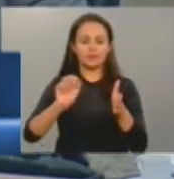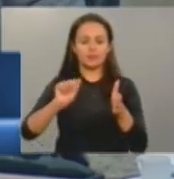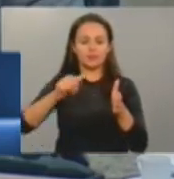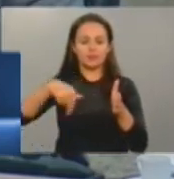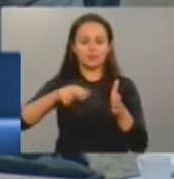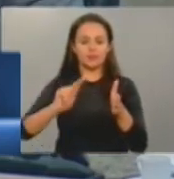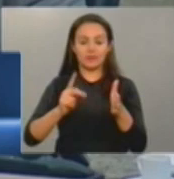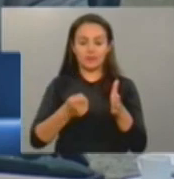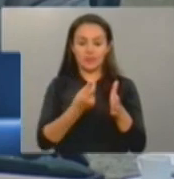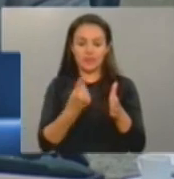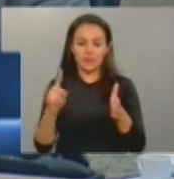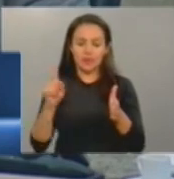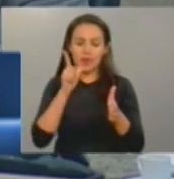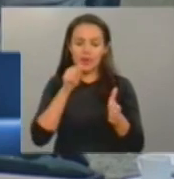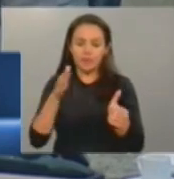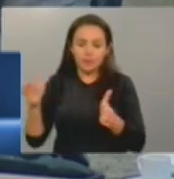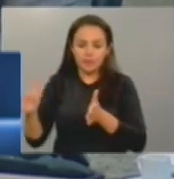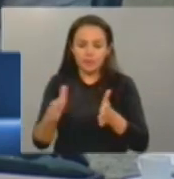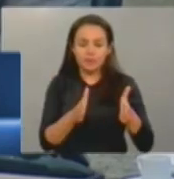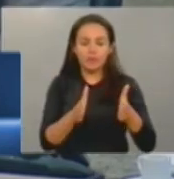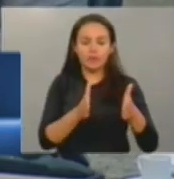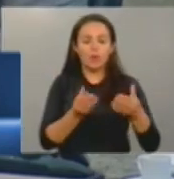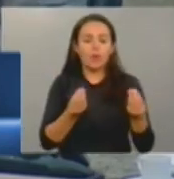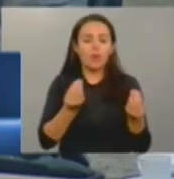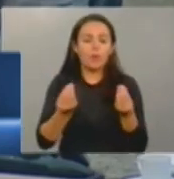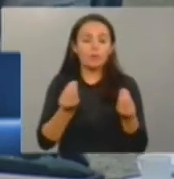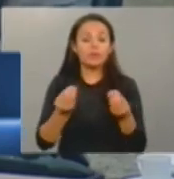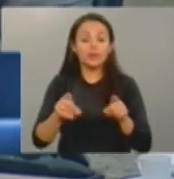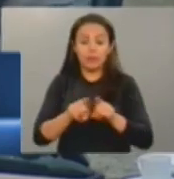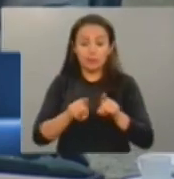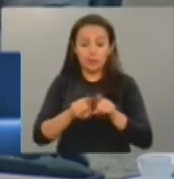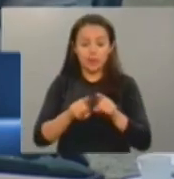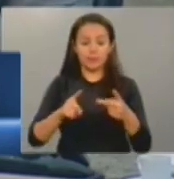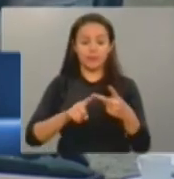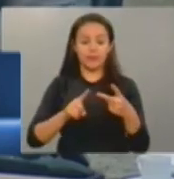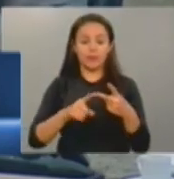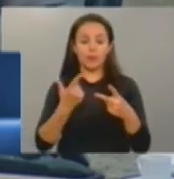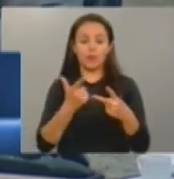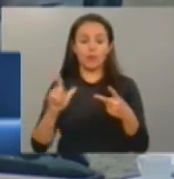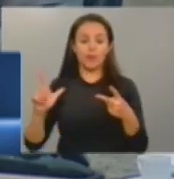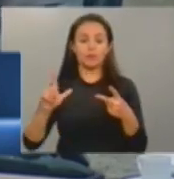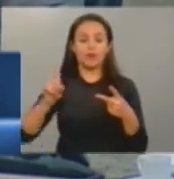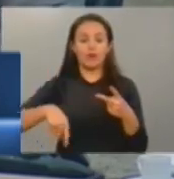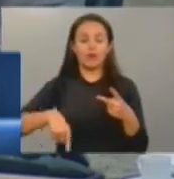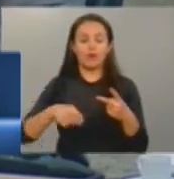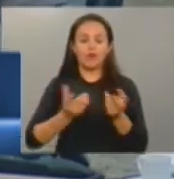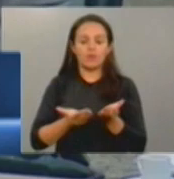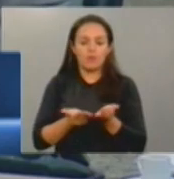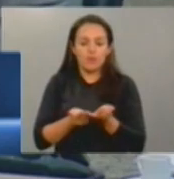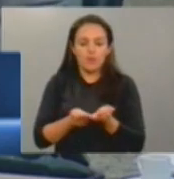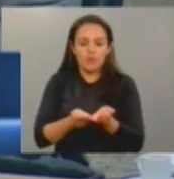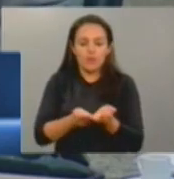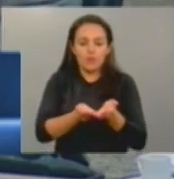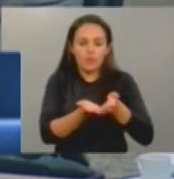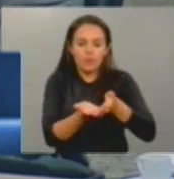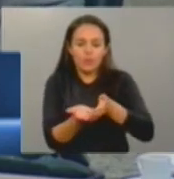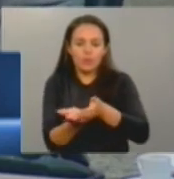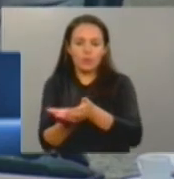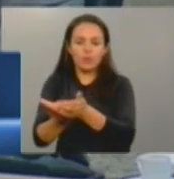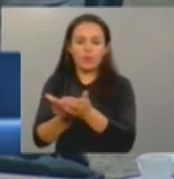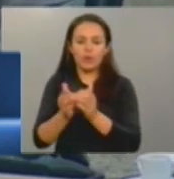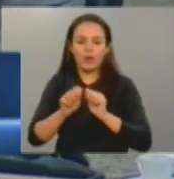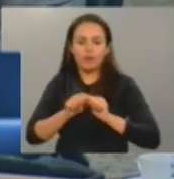da questão da transposição do rio São Francisco para abastecer, principalmente, a zona metropolitana e,